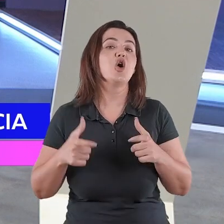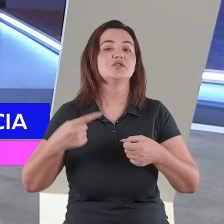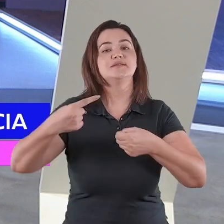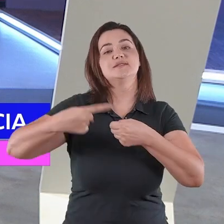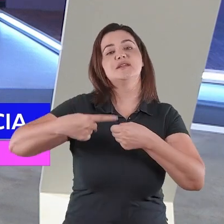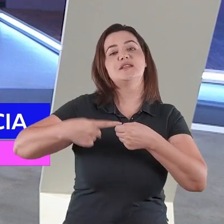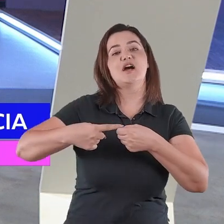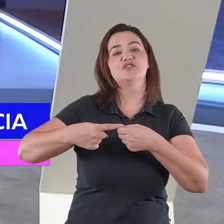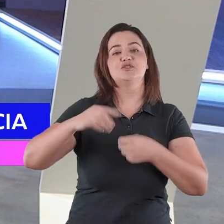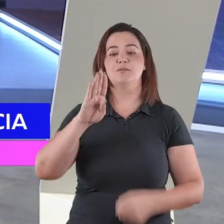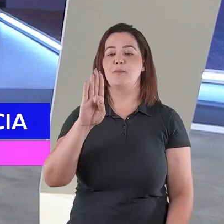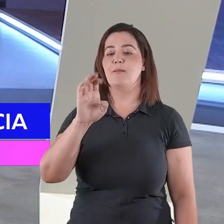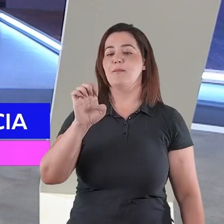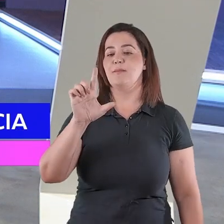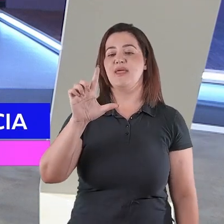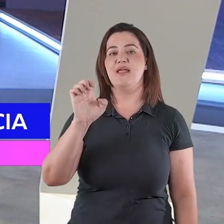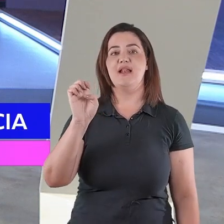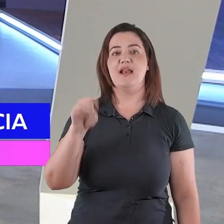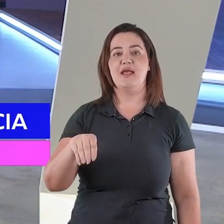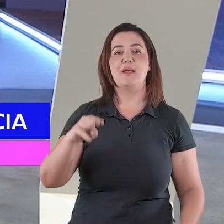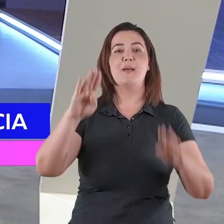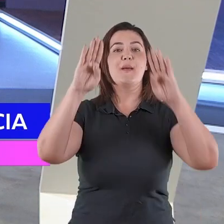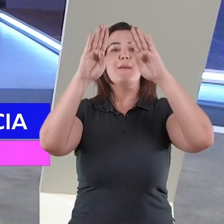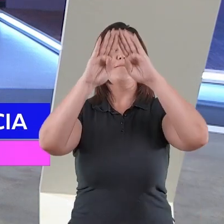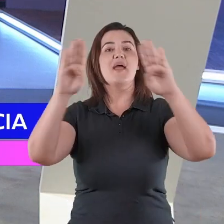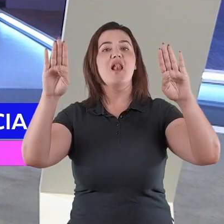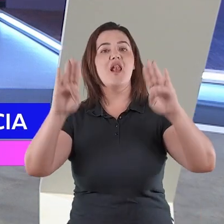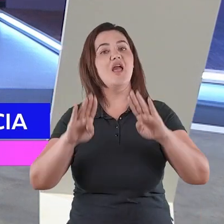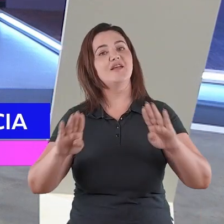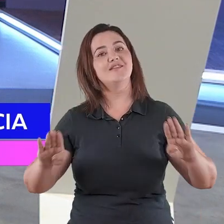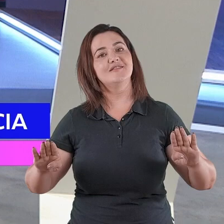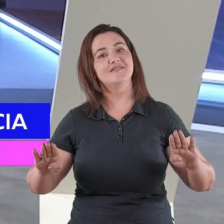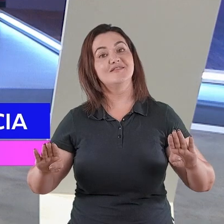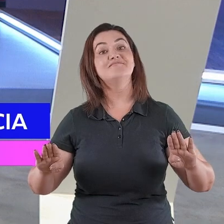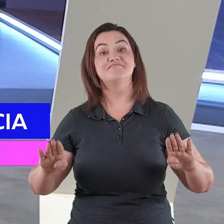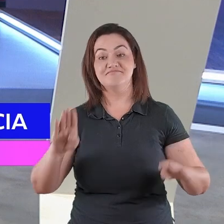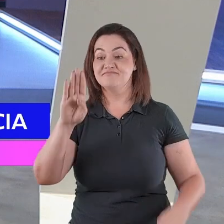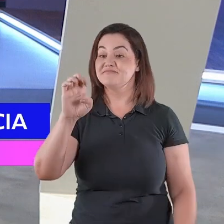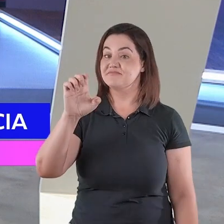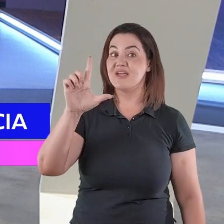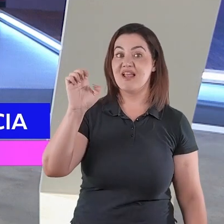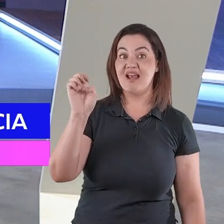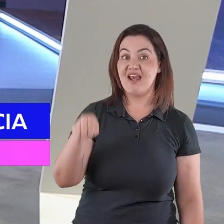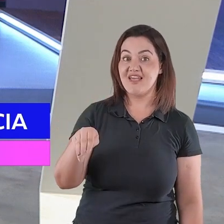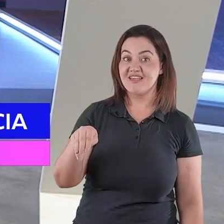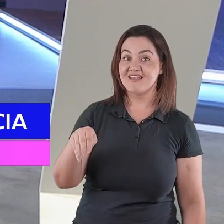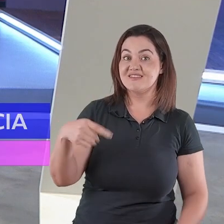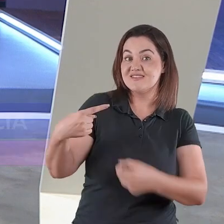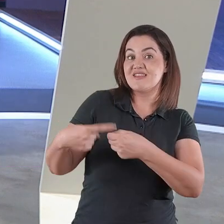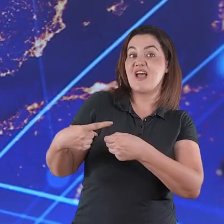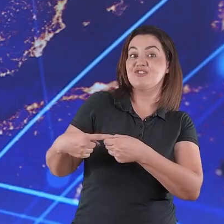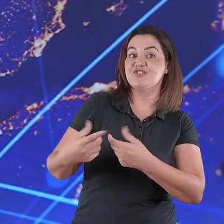exatamente, a Bíblia está dizendo onde o Messias deveria nascer, na cidade de Belém,